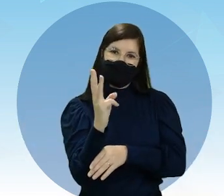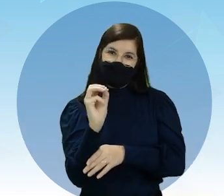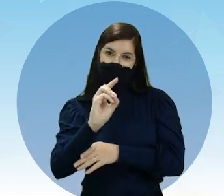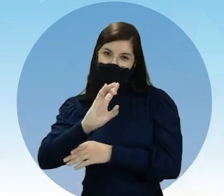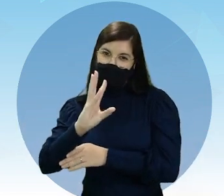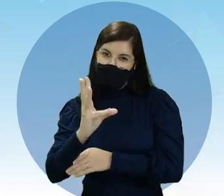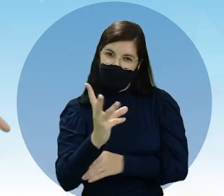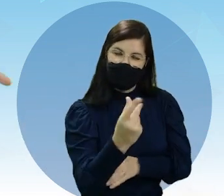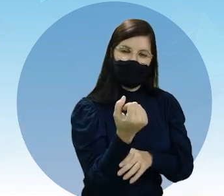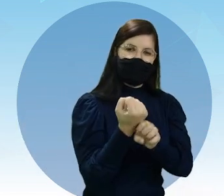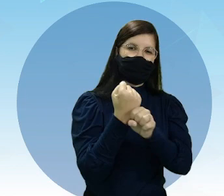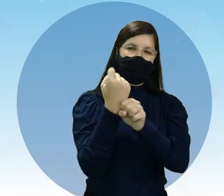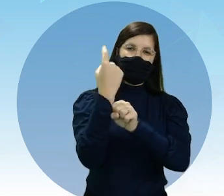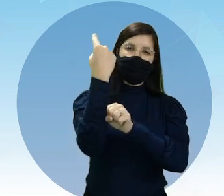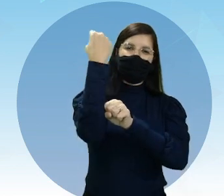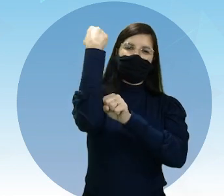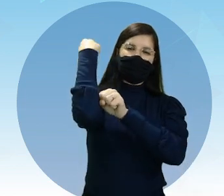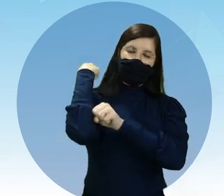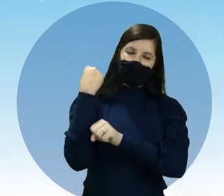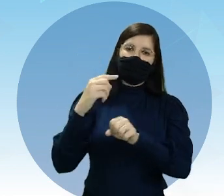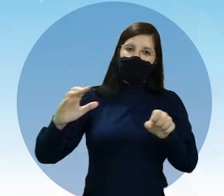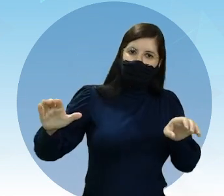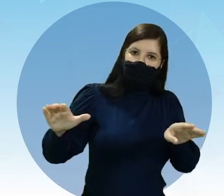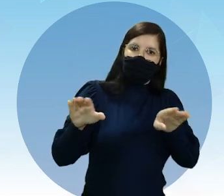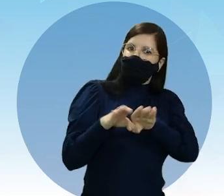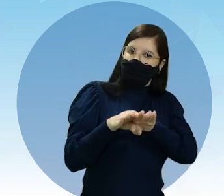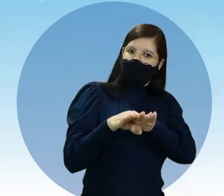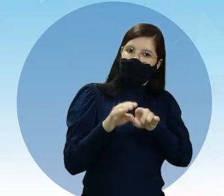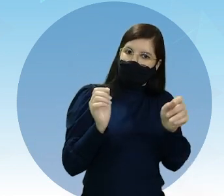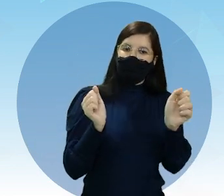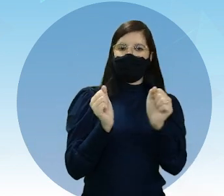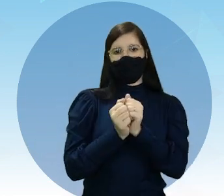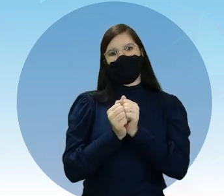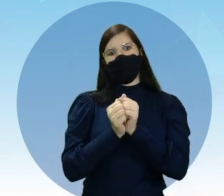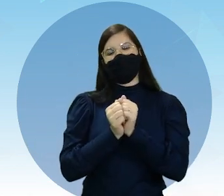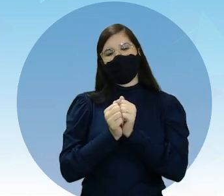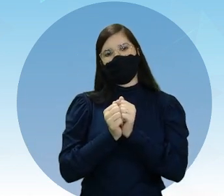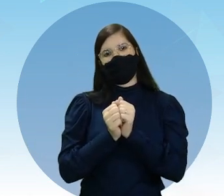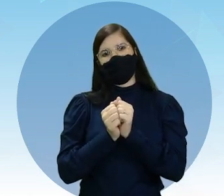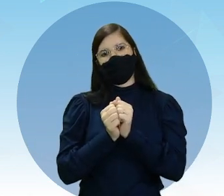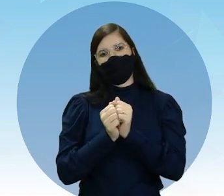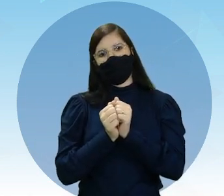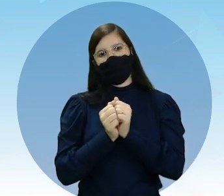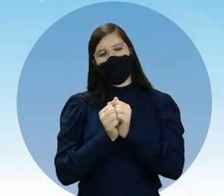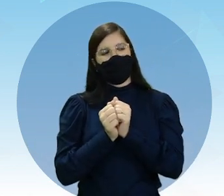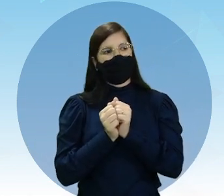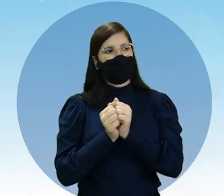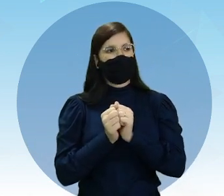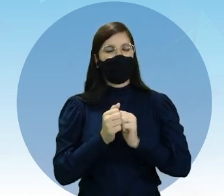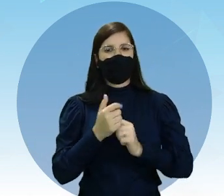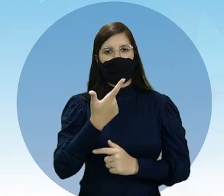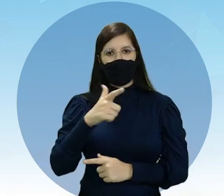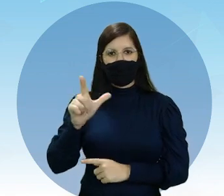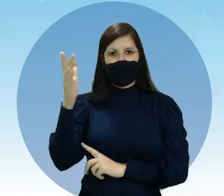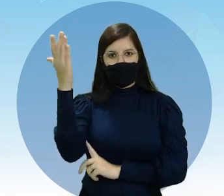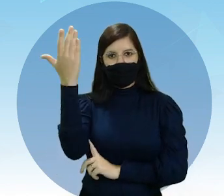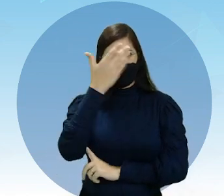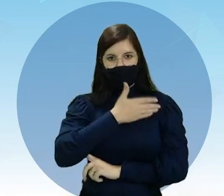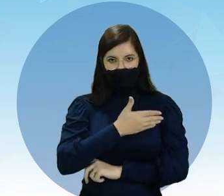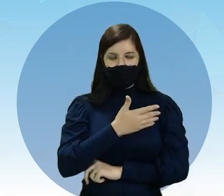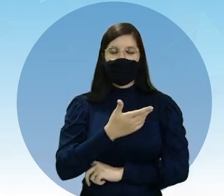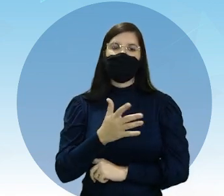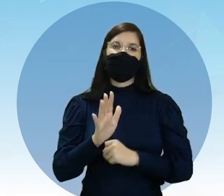de anos atrás, eles estavam o quê? Ó, juntinhos. Bom, outra evidência também